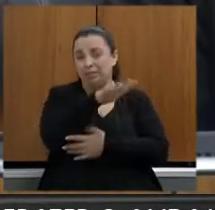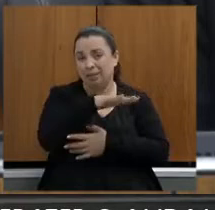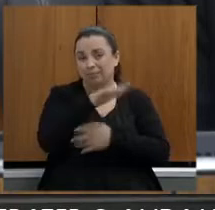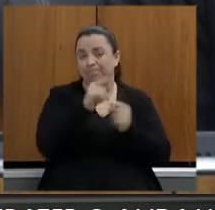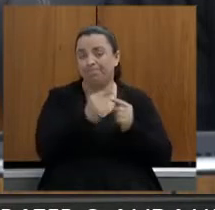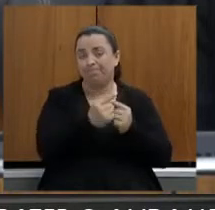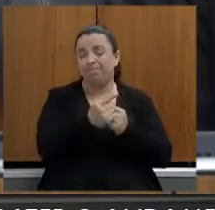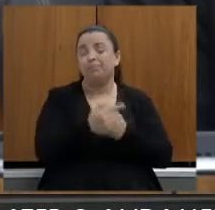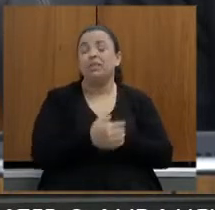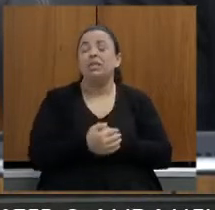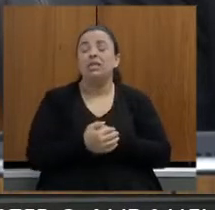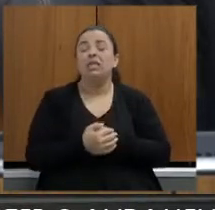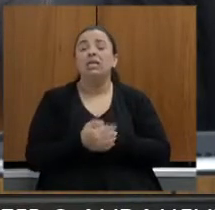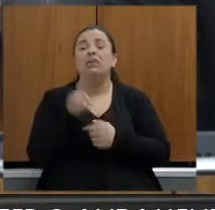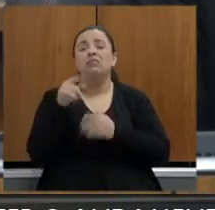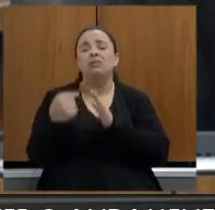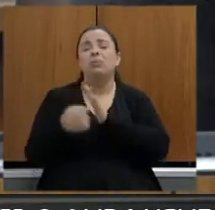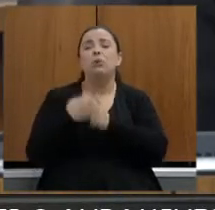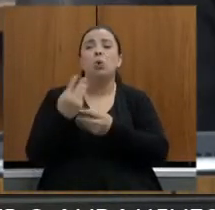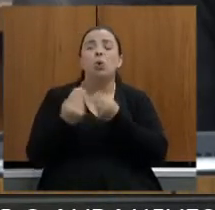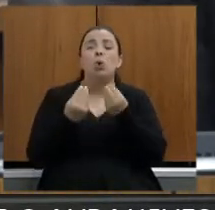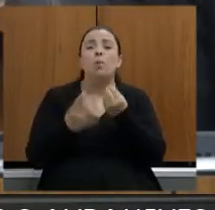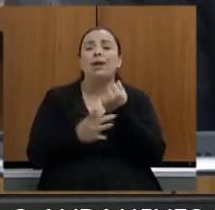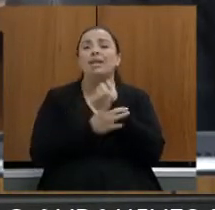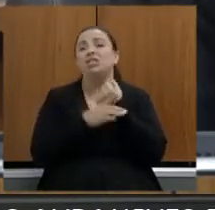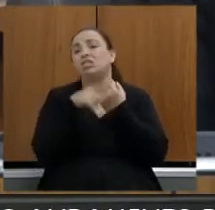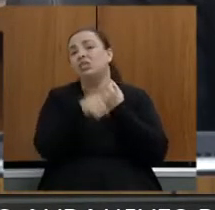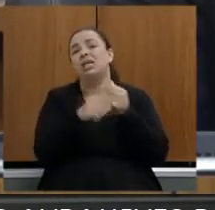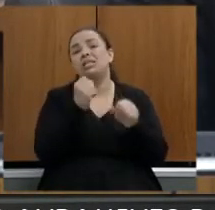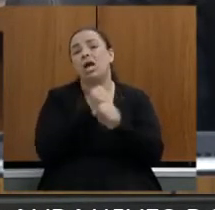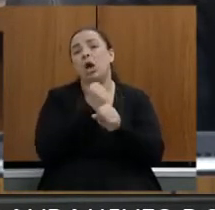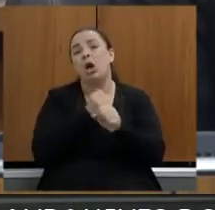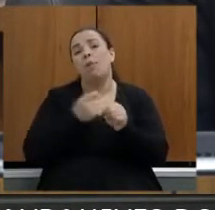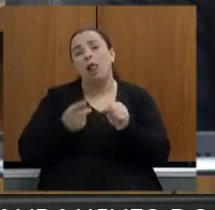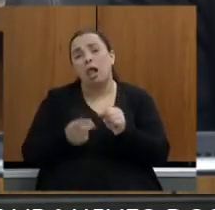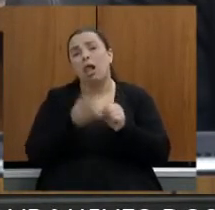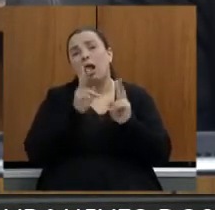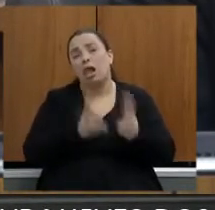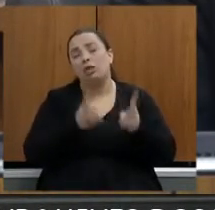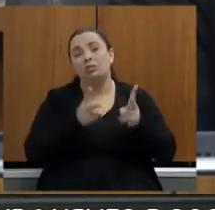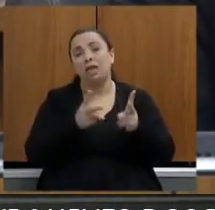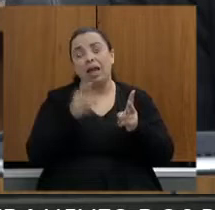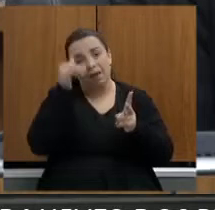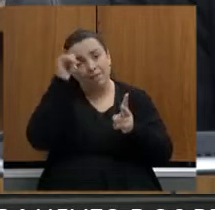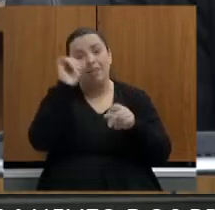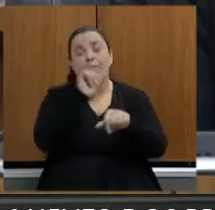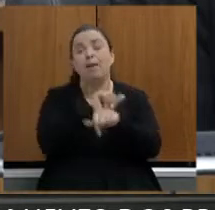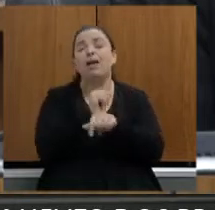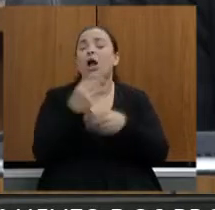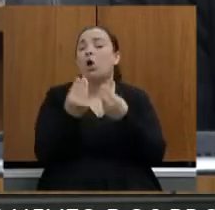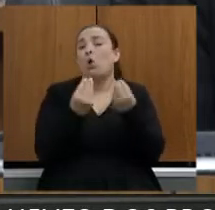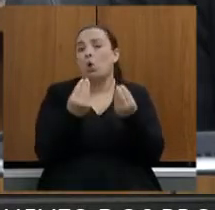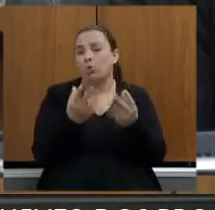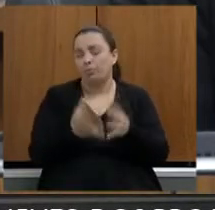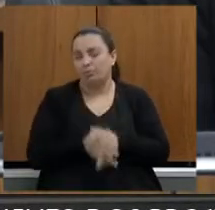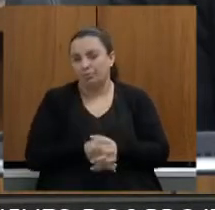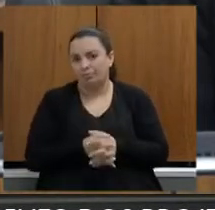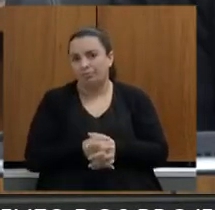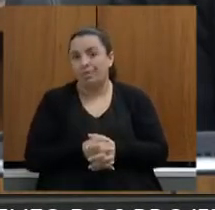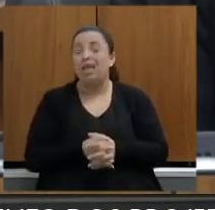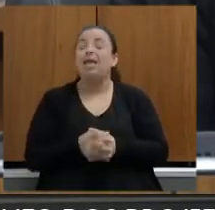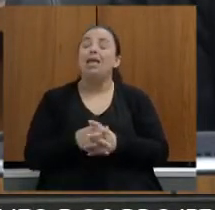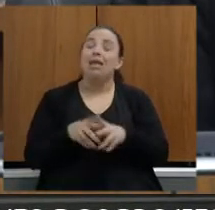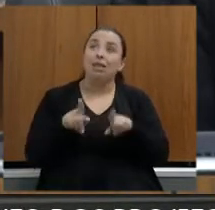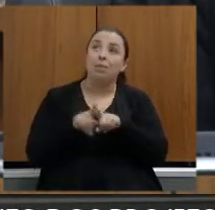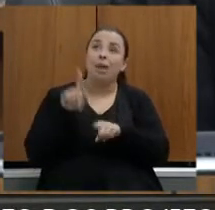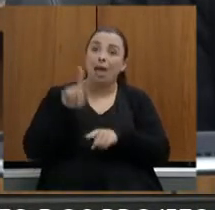garantir que essas obras não parem essa também é a nossa preocupação e até dizia aqui o deputado Duarte Bichir